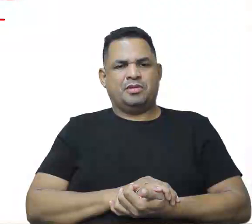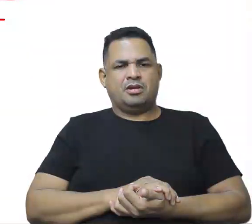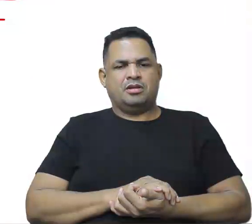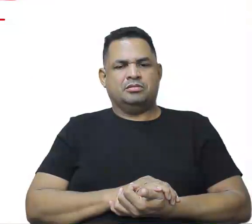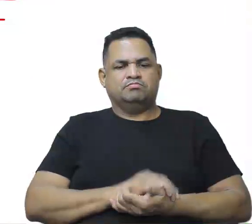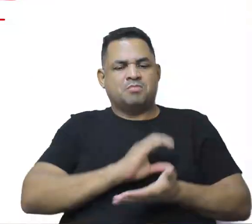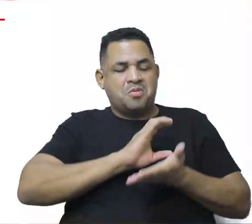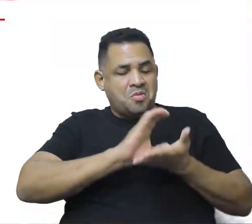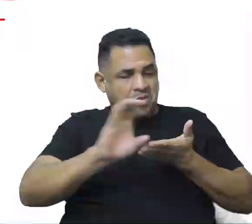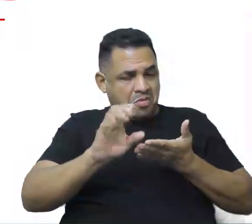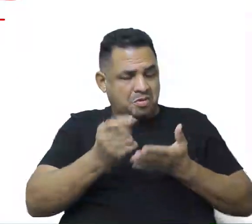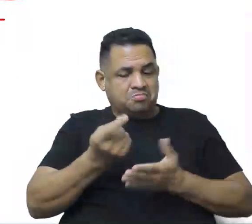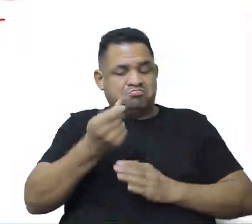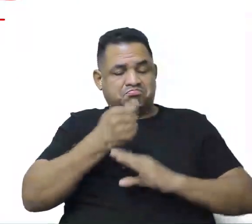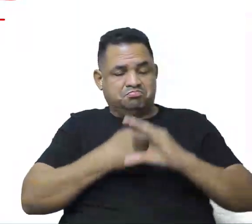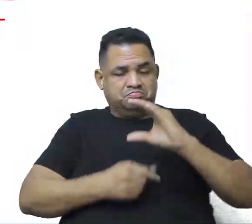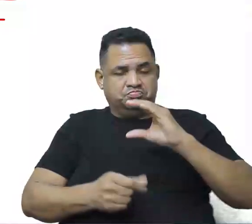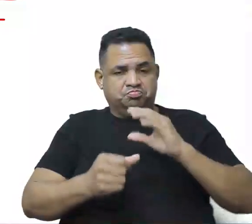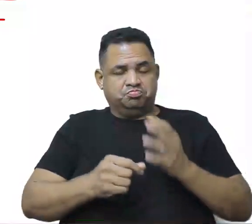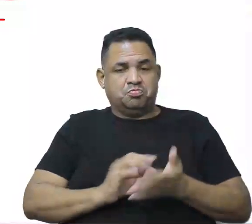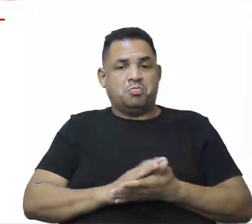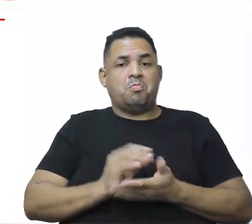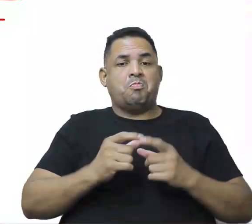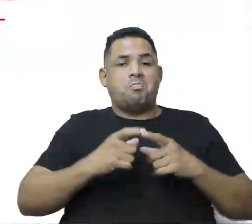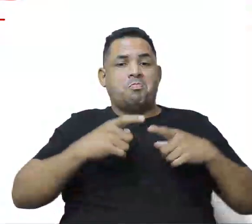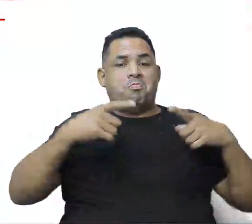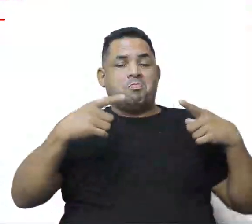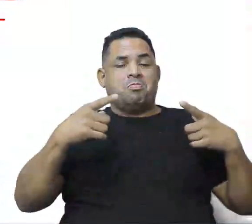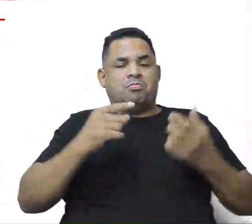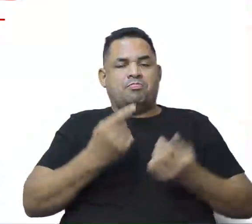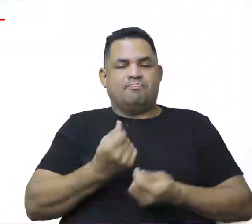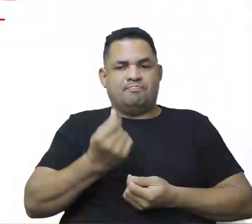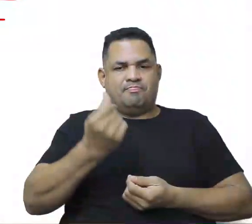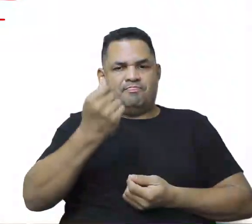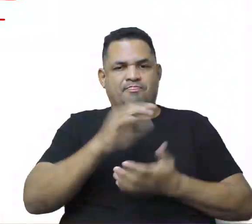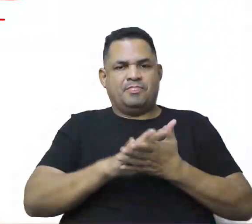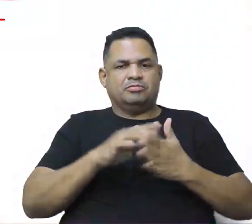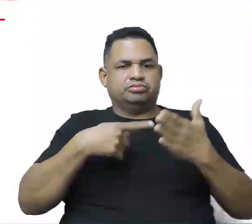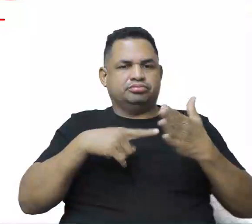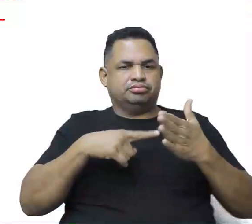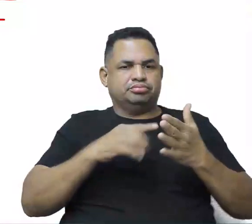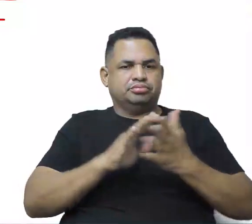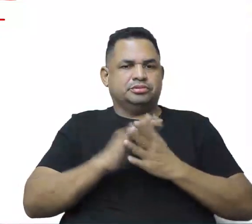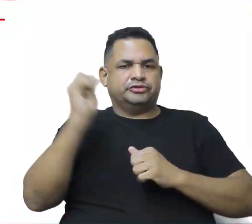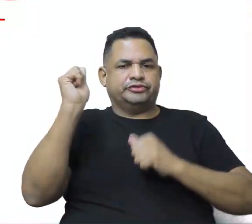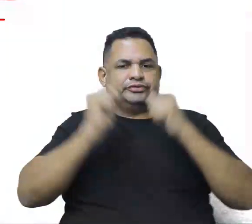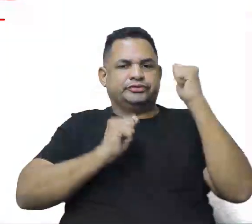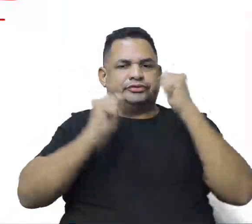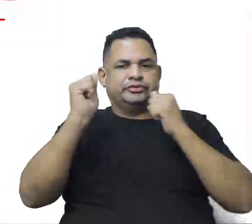investe grande capital, na coisa fraca não, Grande capital, máquinas e infraestrutura fabril,